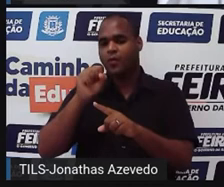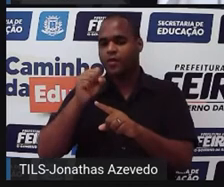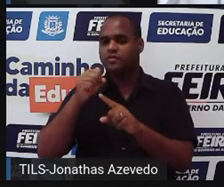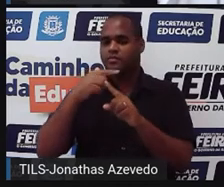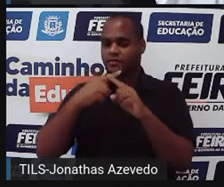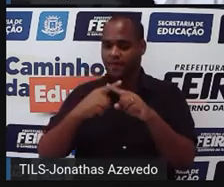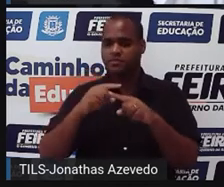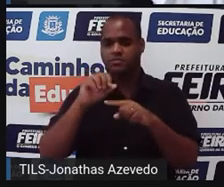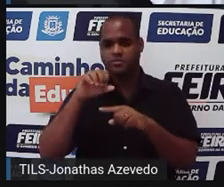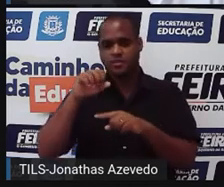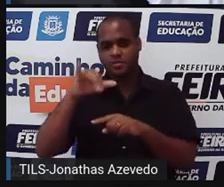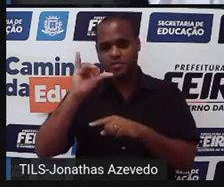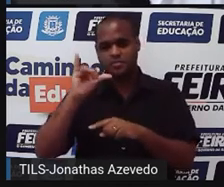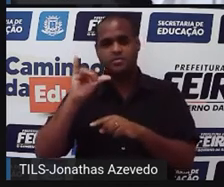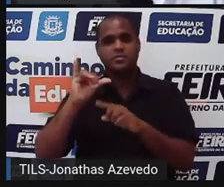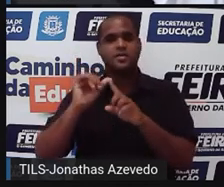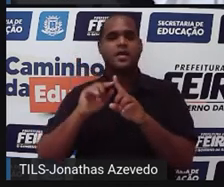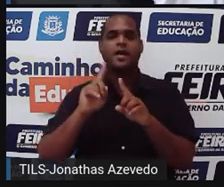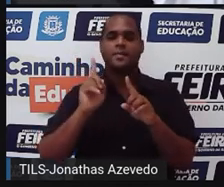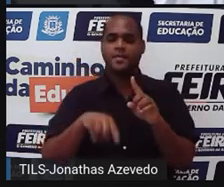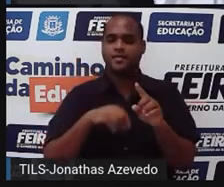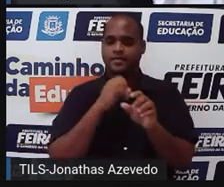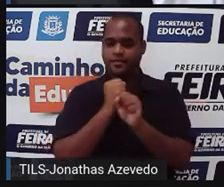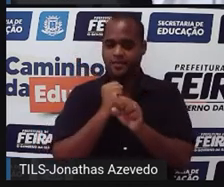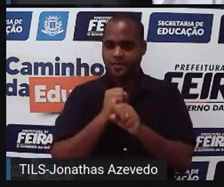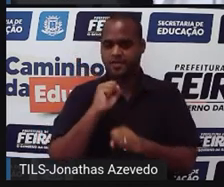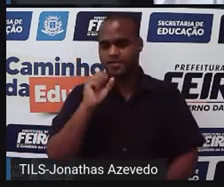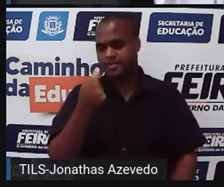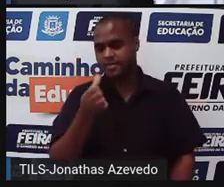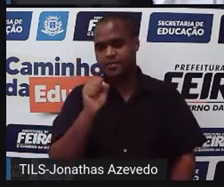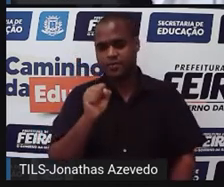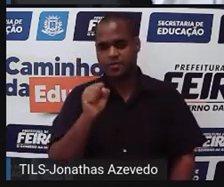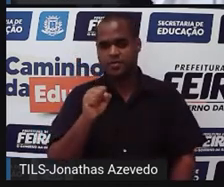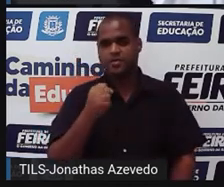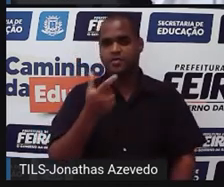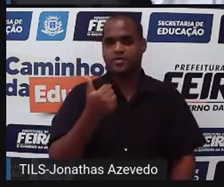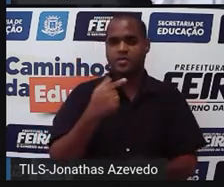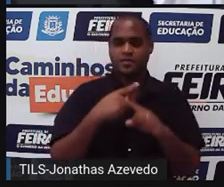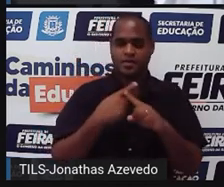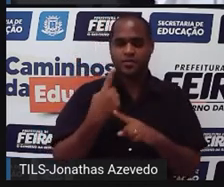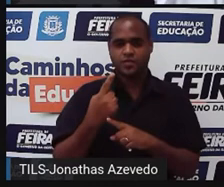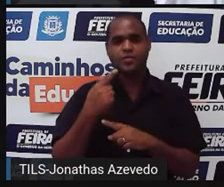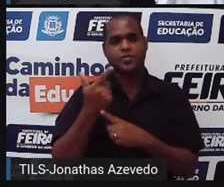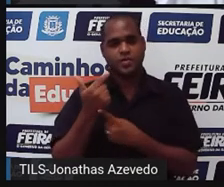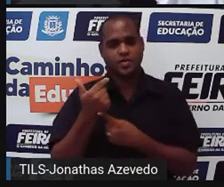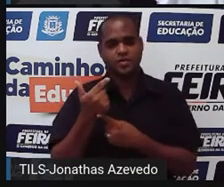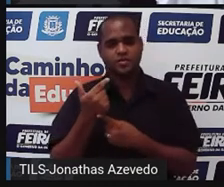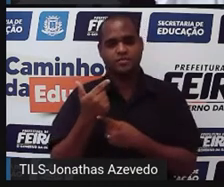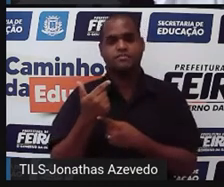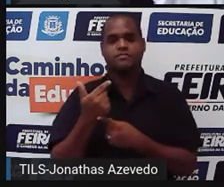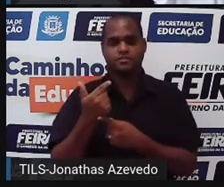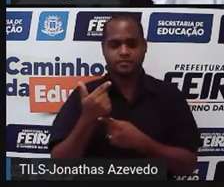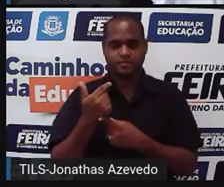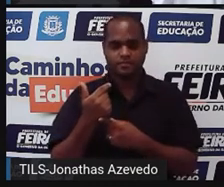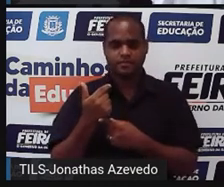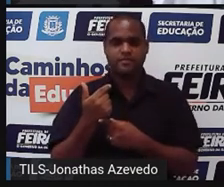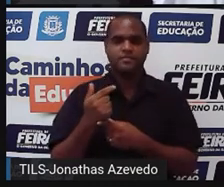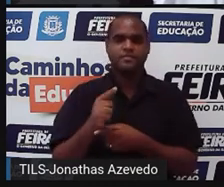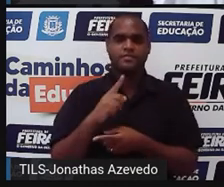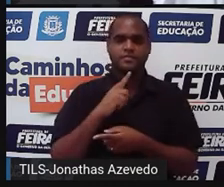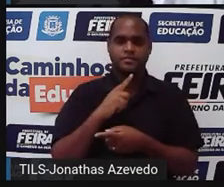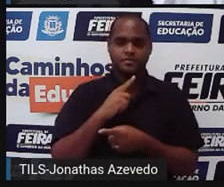de y tem que ser igual a 68. Então vamos lá. 12 vezes 1 dá 12, trocando o x por 1.